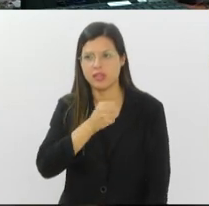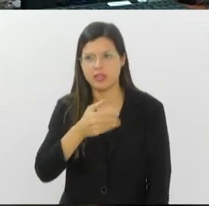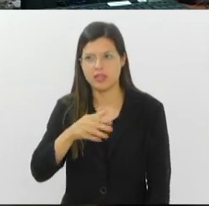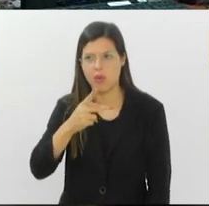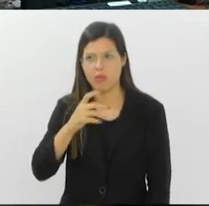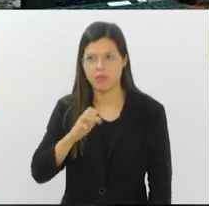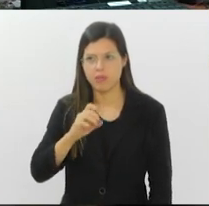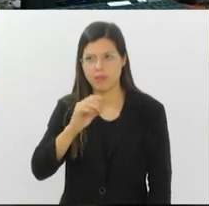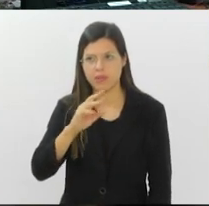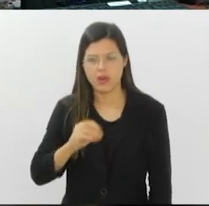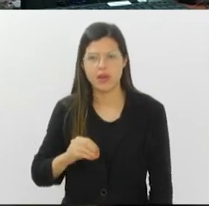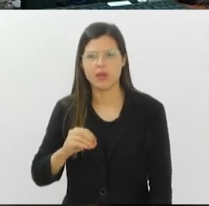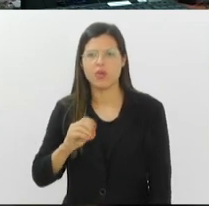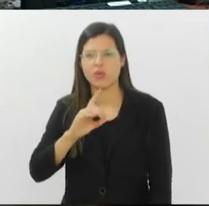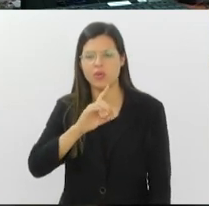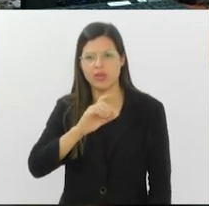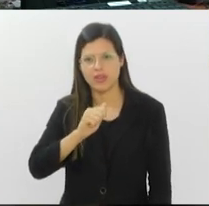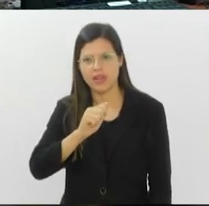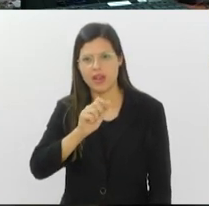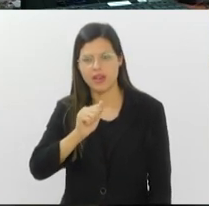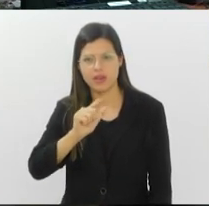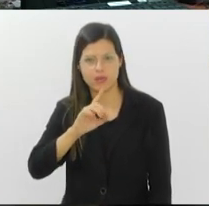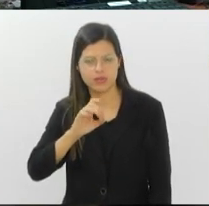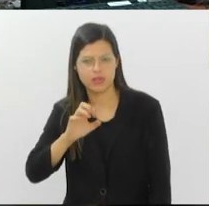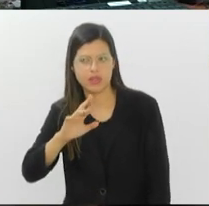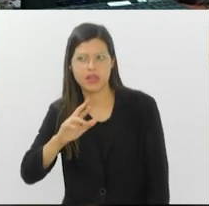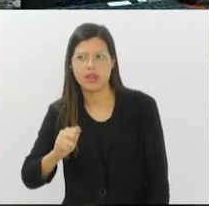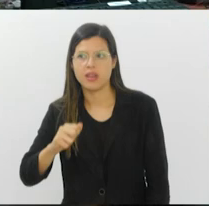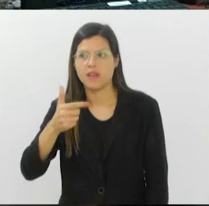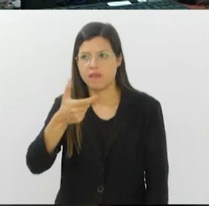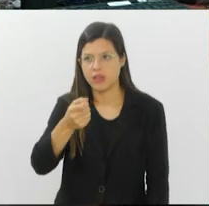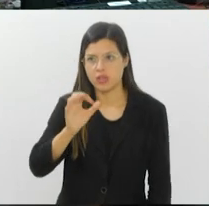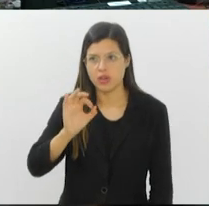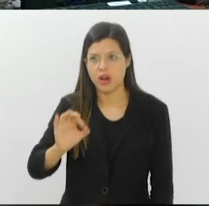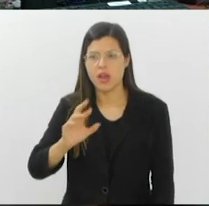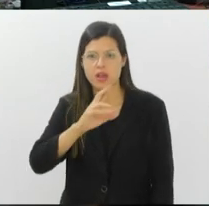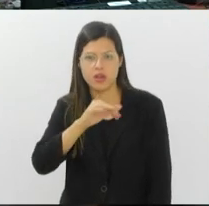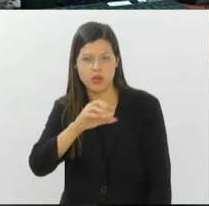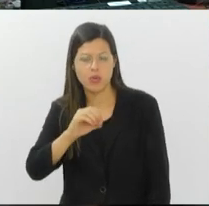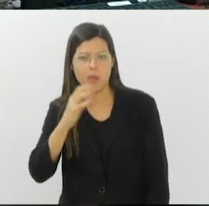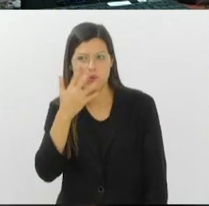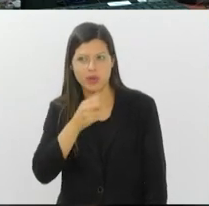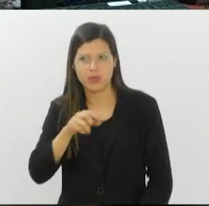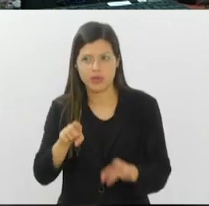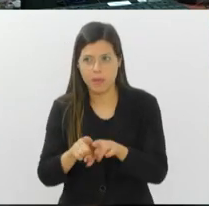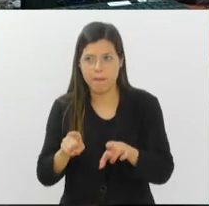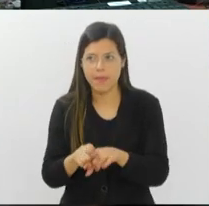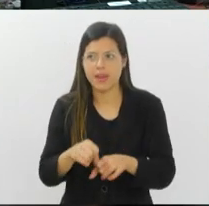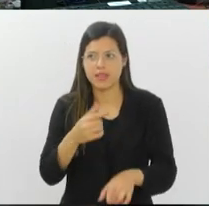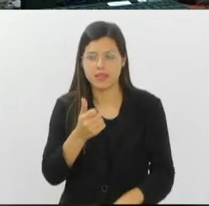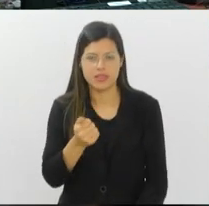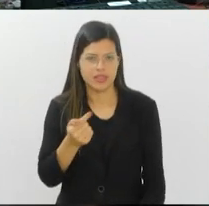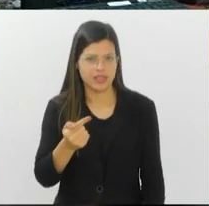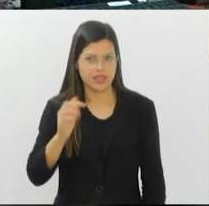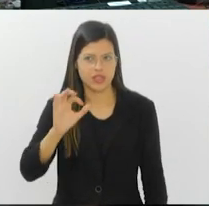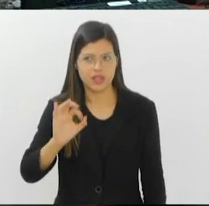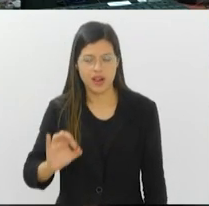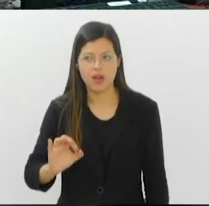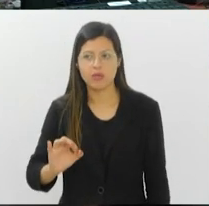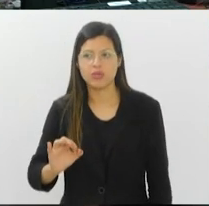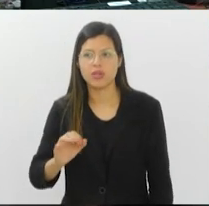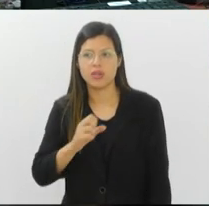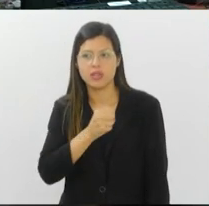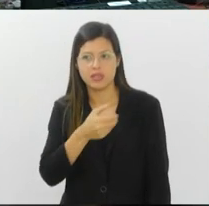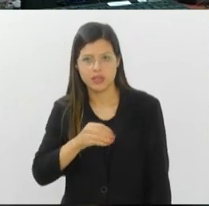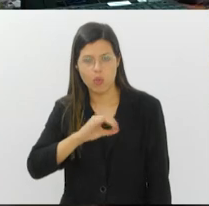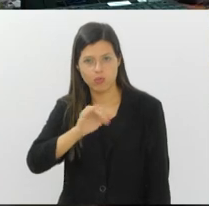nublado, 20 graus nesse momento, Rio Bonito também nublado, 17 graus. São José do Vale do Rio Preto,